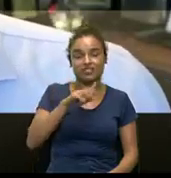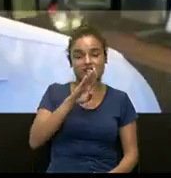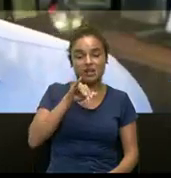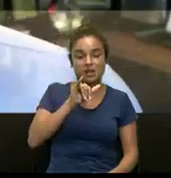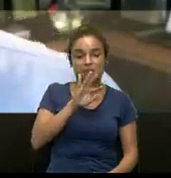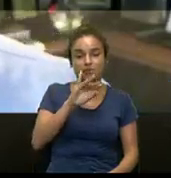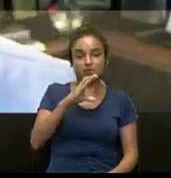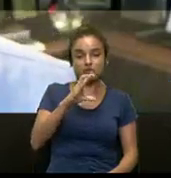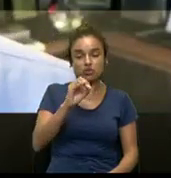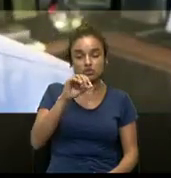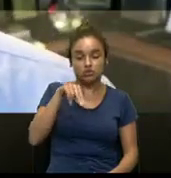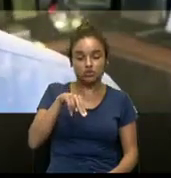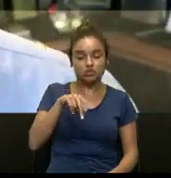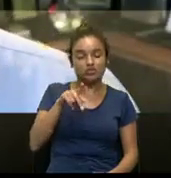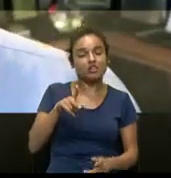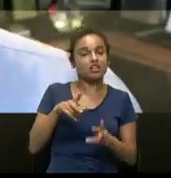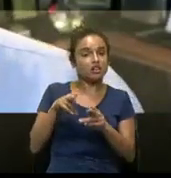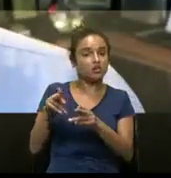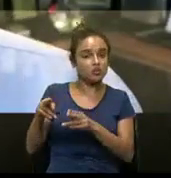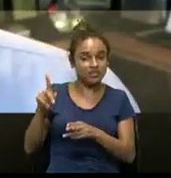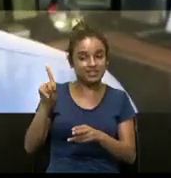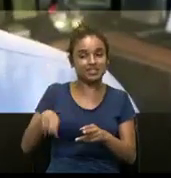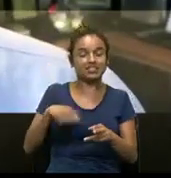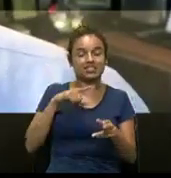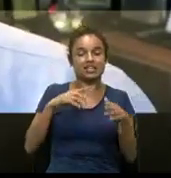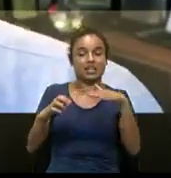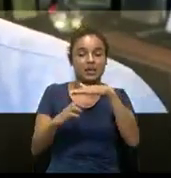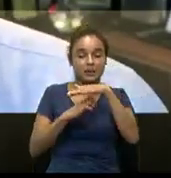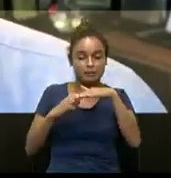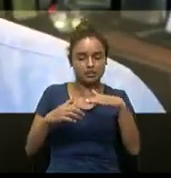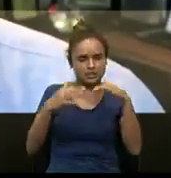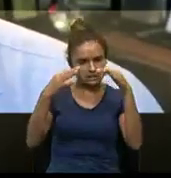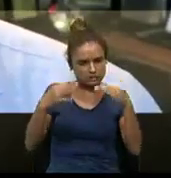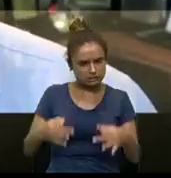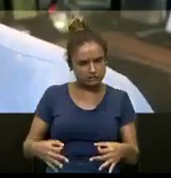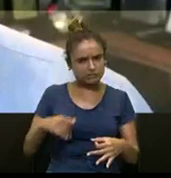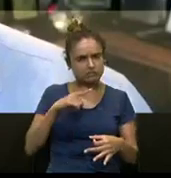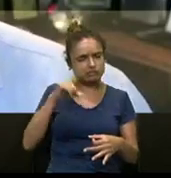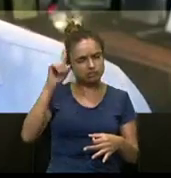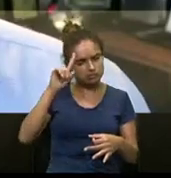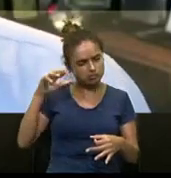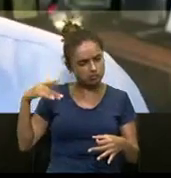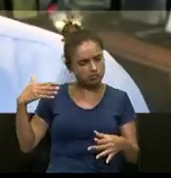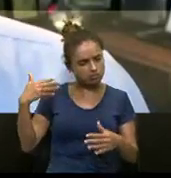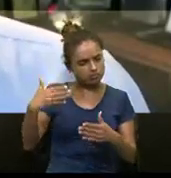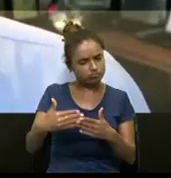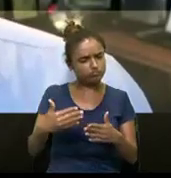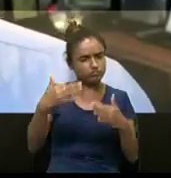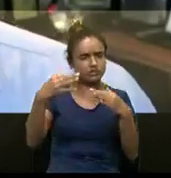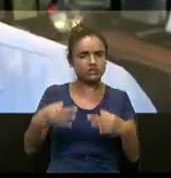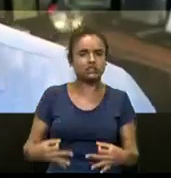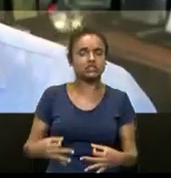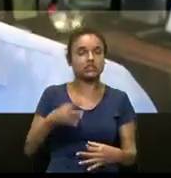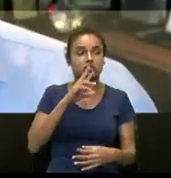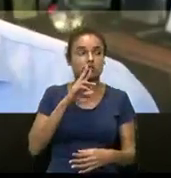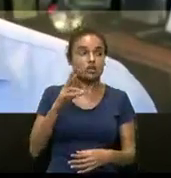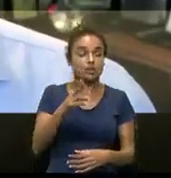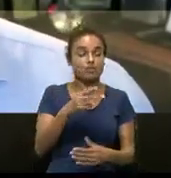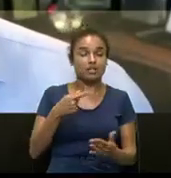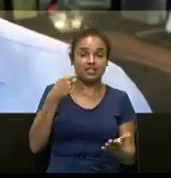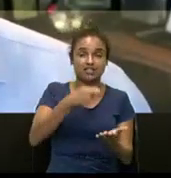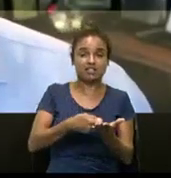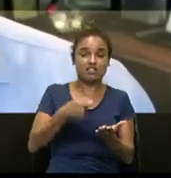a mesma coisa. Existem empresas sérias, existem empresas que têm um histórico muito interessante de resultados para os seus investidores,